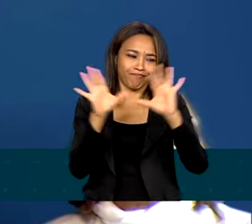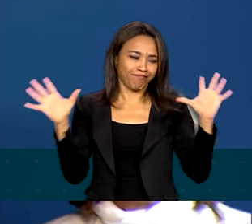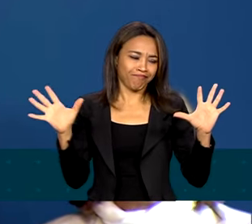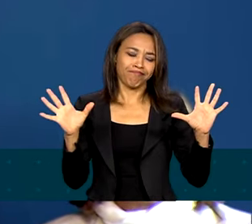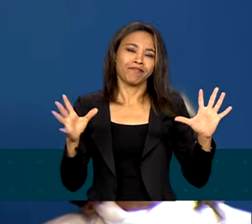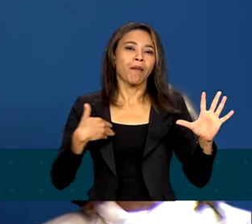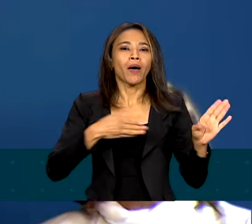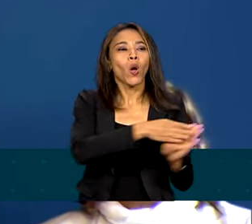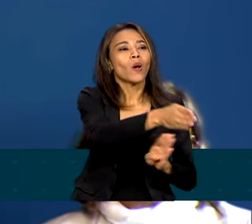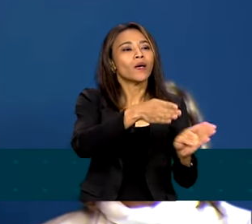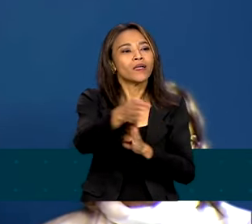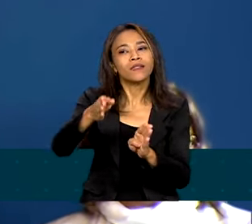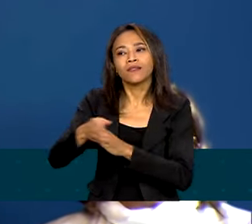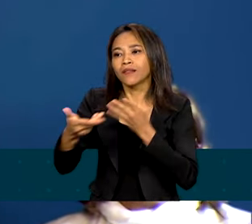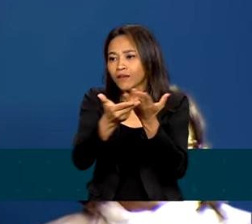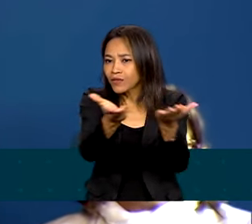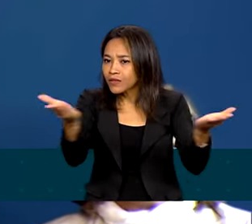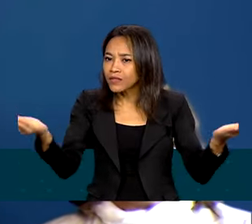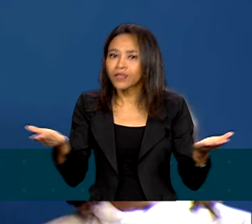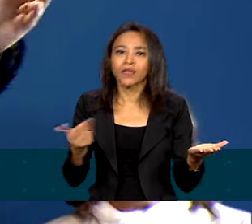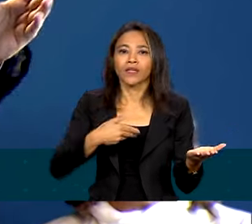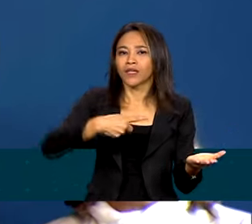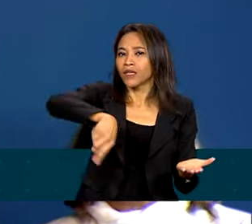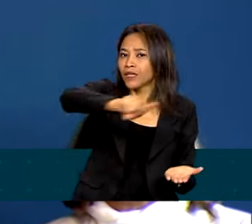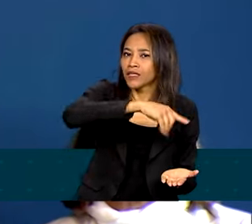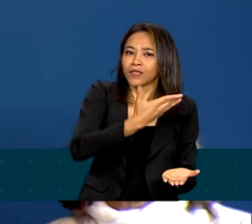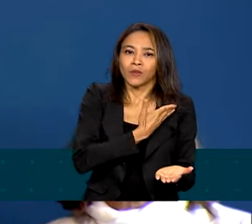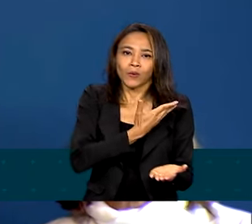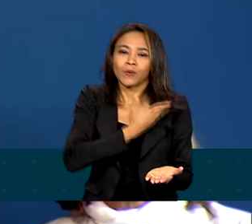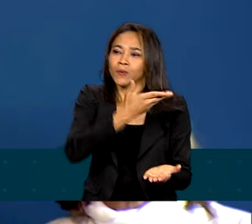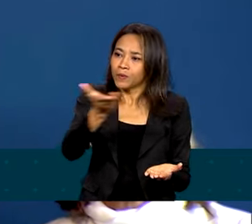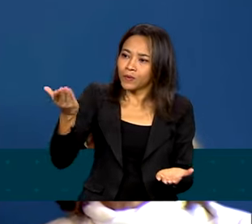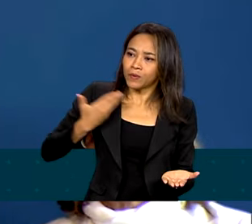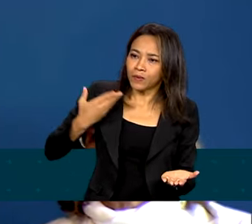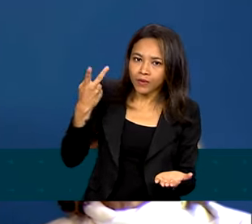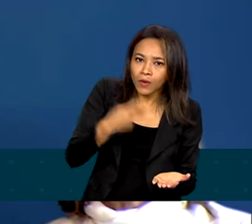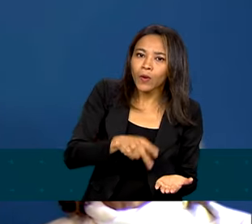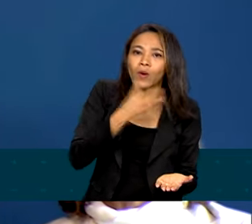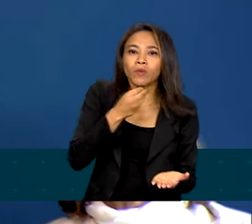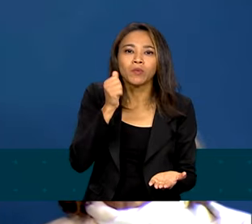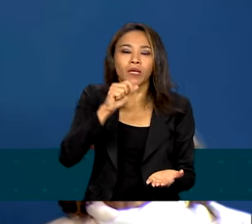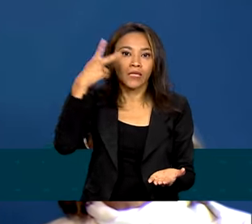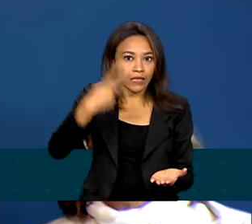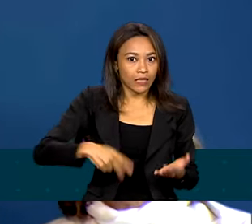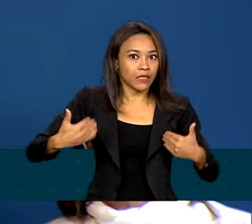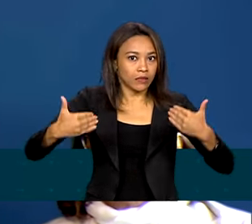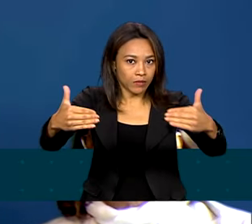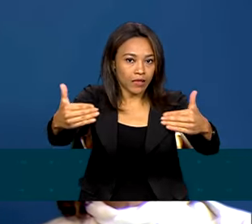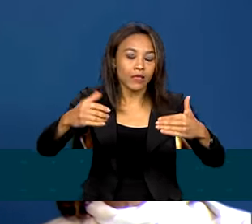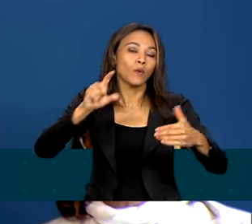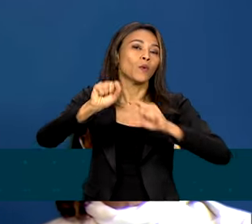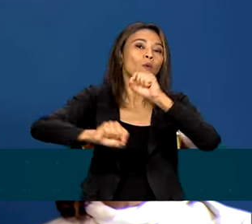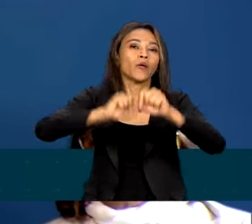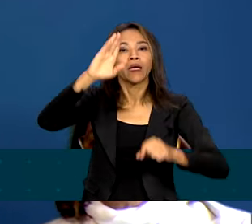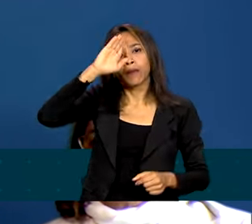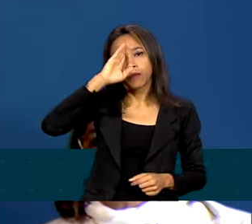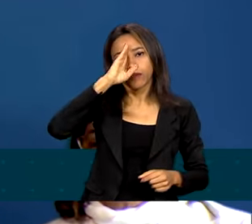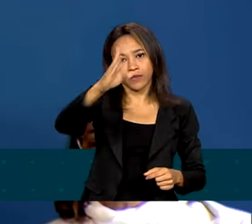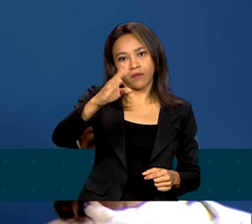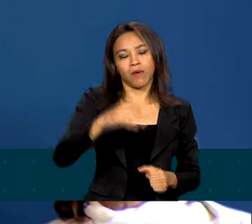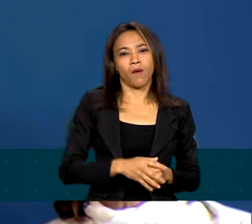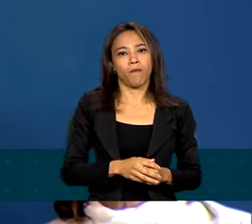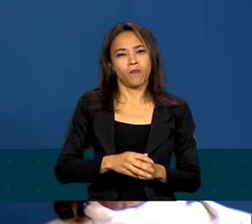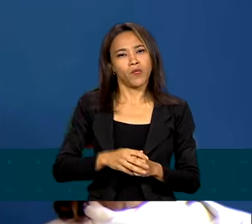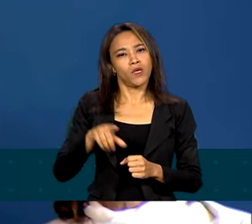auxiliar todos os companheiros e companheiras aqui da Esplanada naquilo que é central. E o enfrentamento da